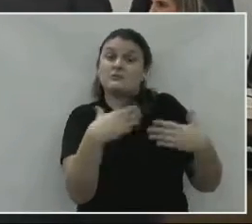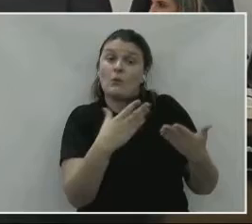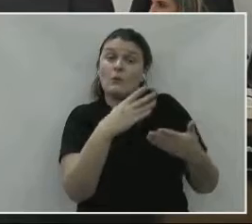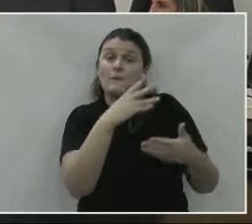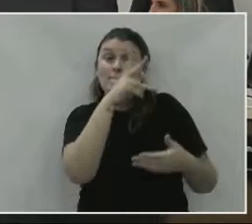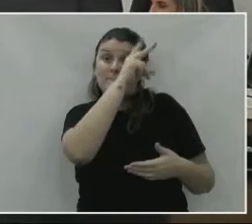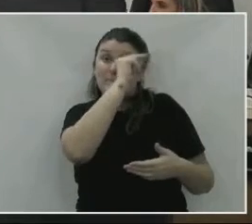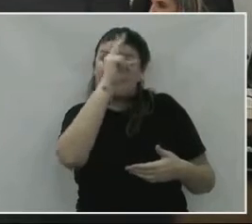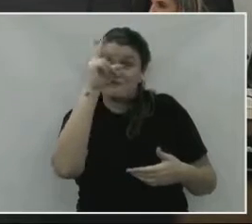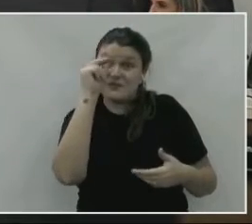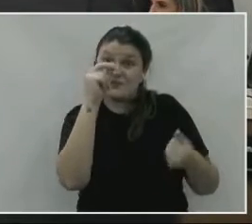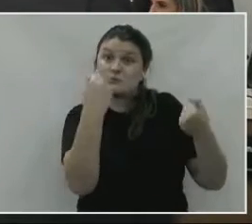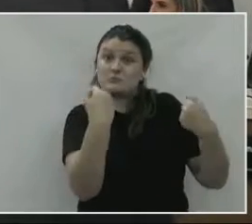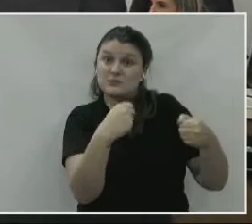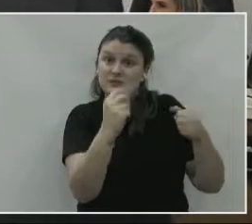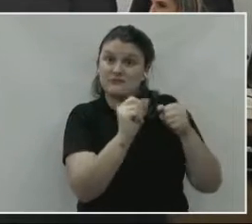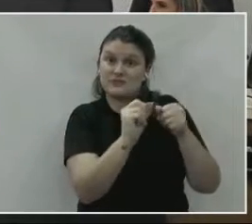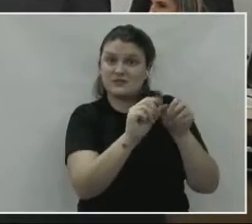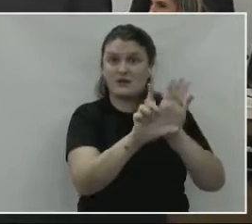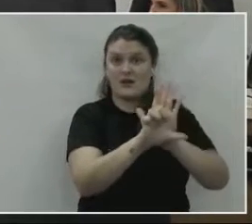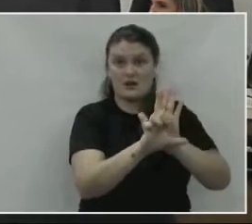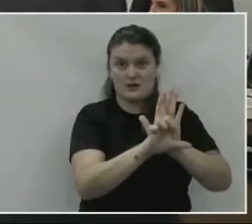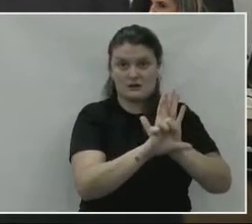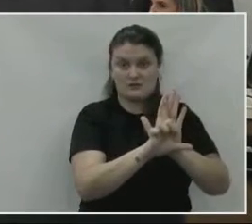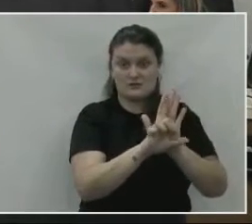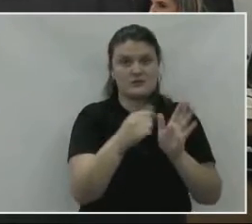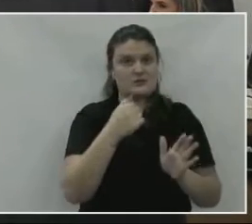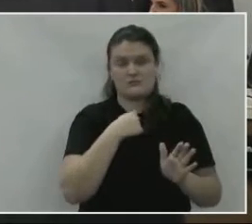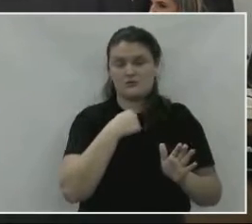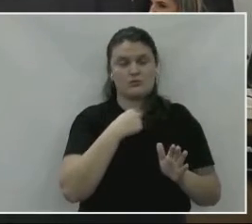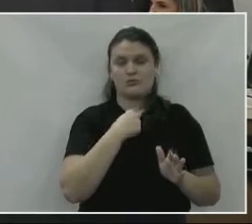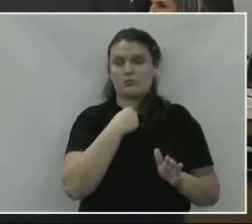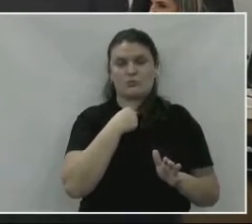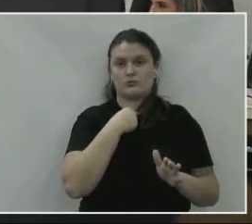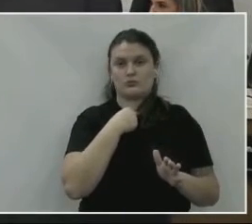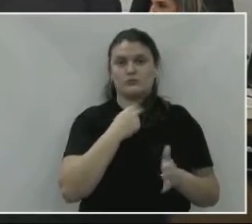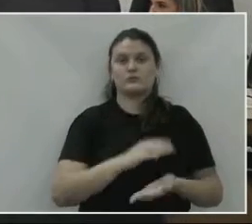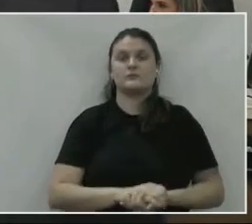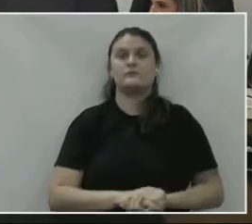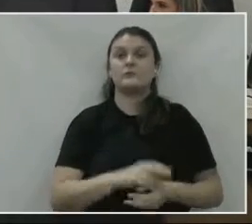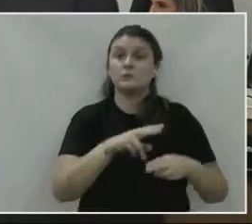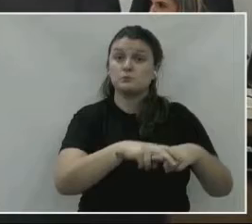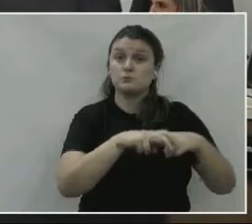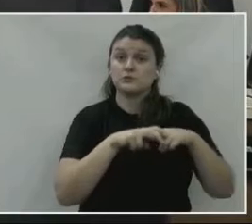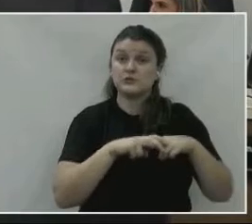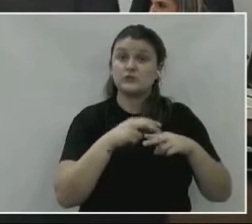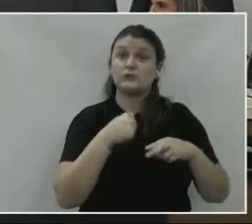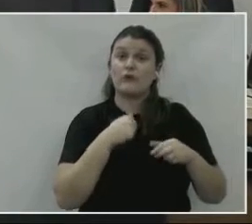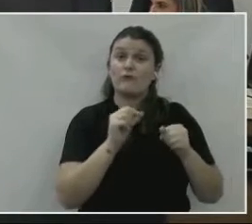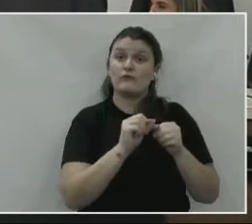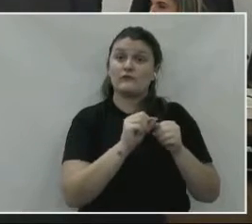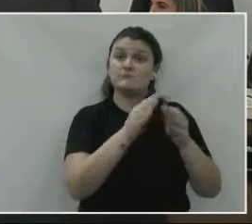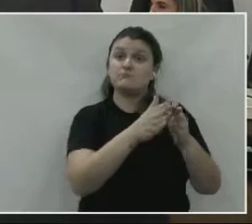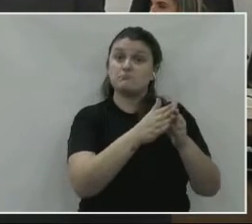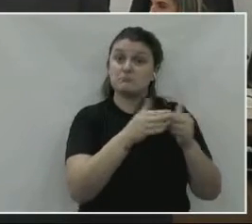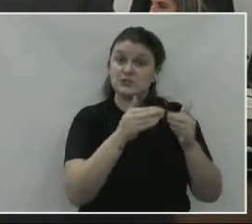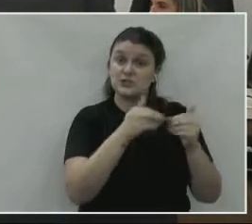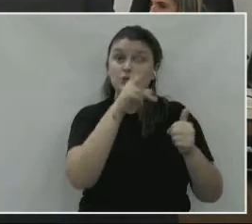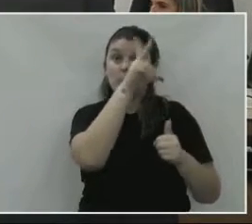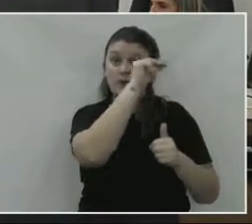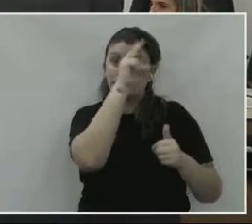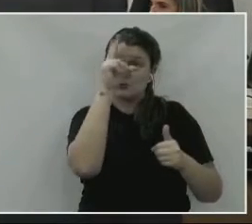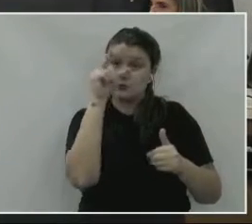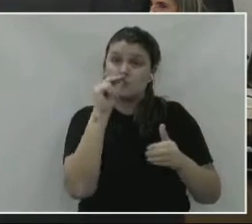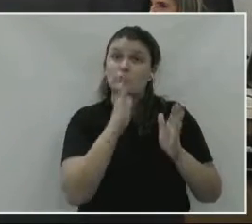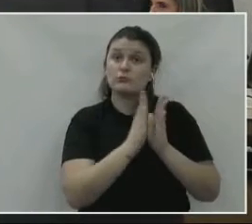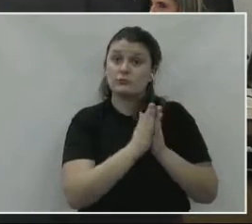Então, por esse motivo, eu como vereador, eu não posso fazer uma lei que gere custos ao município. Por isso, o meu requerimento que eu executivo